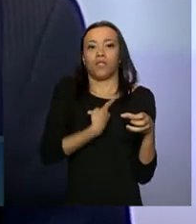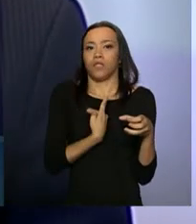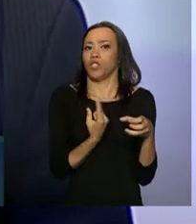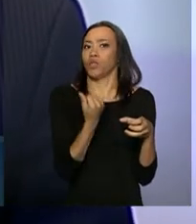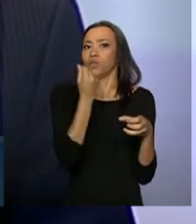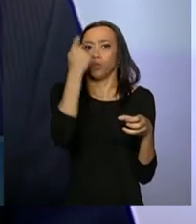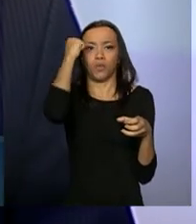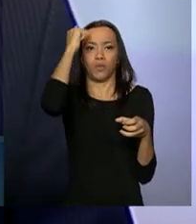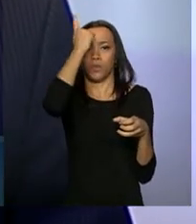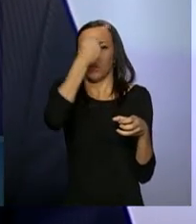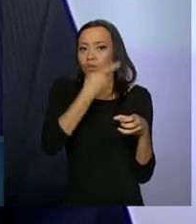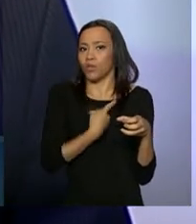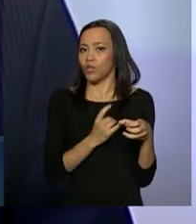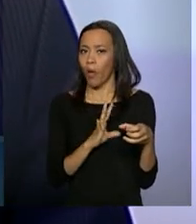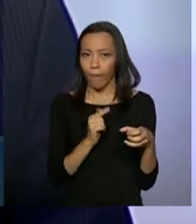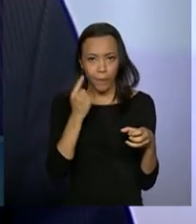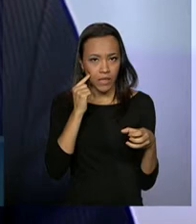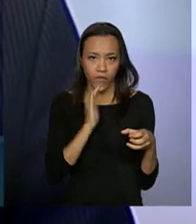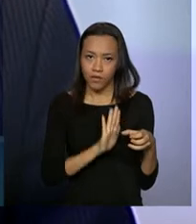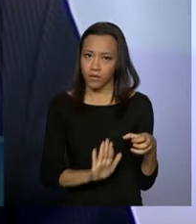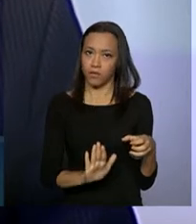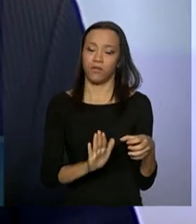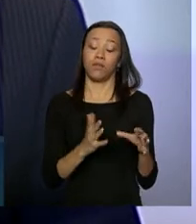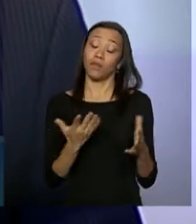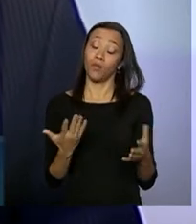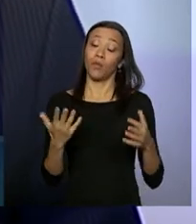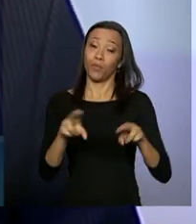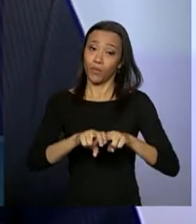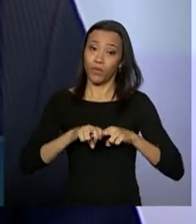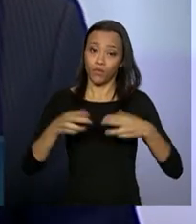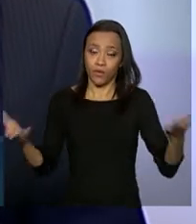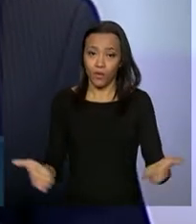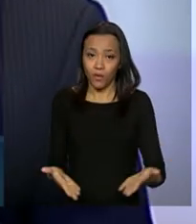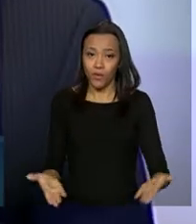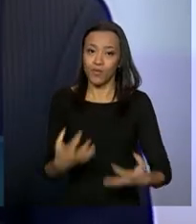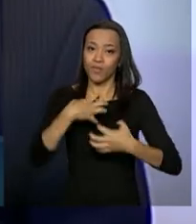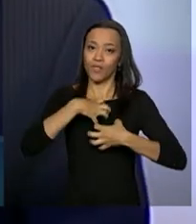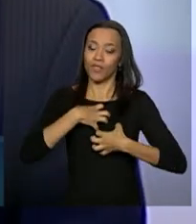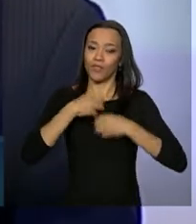Portanto, eu me sinto com muita honra em poder participar deste ato.